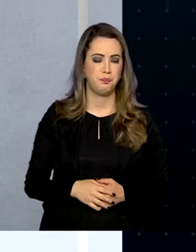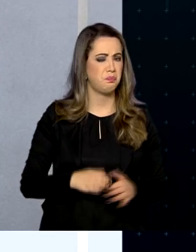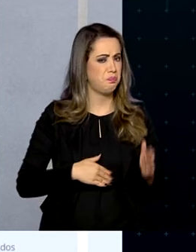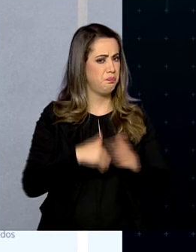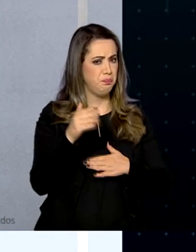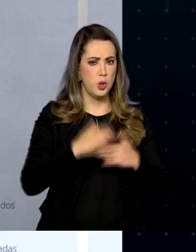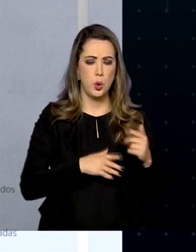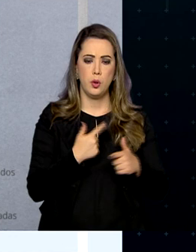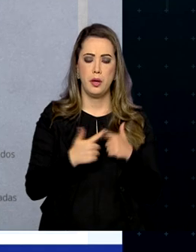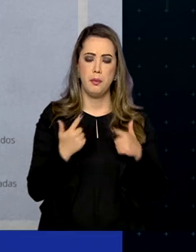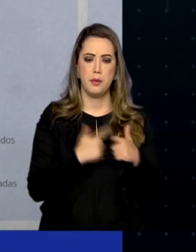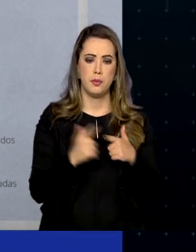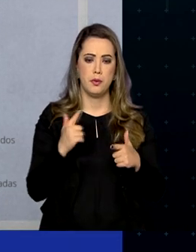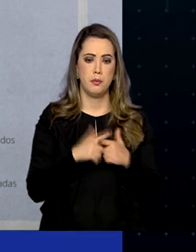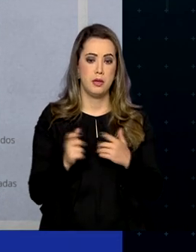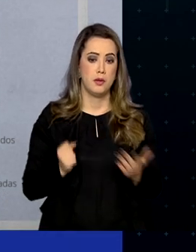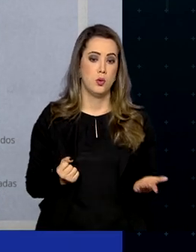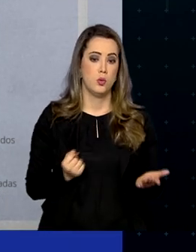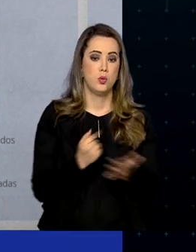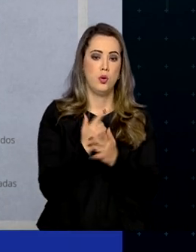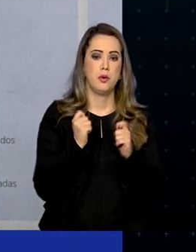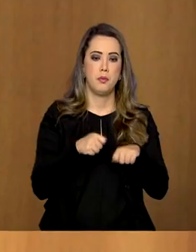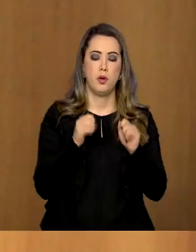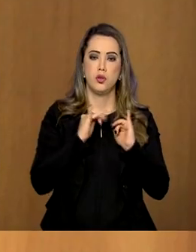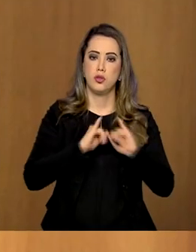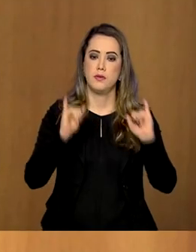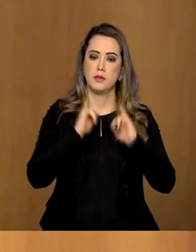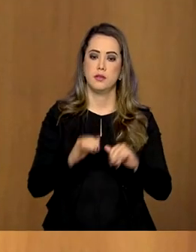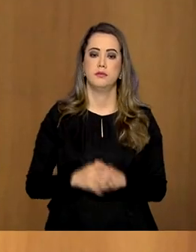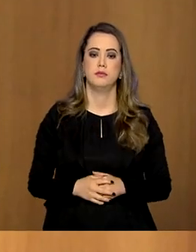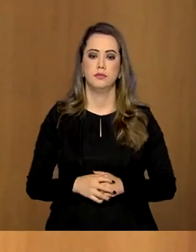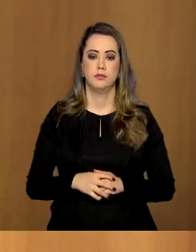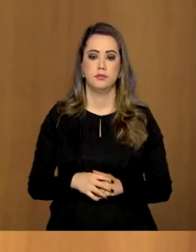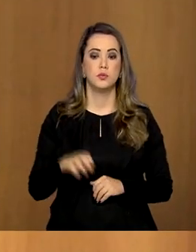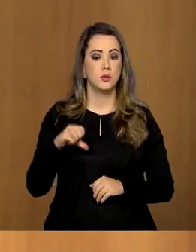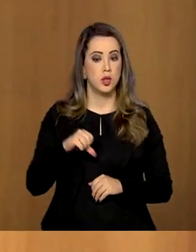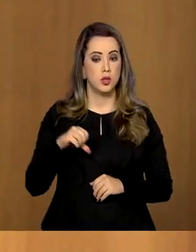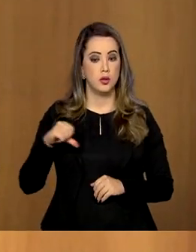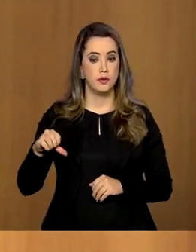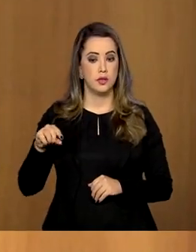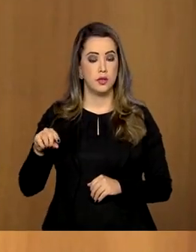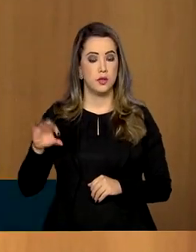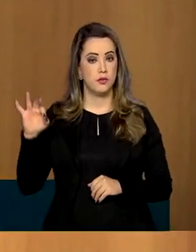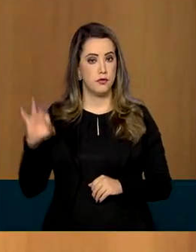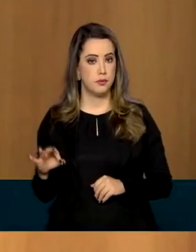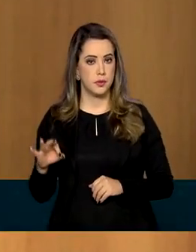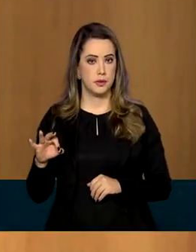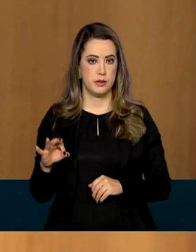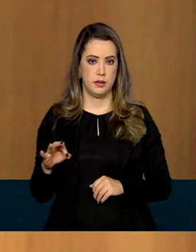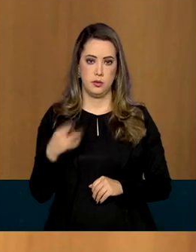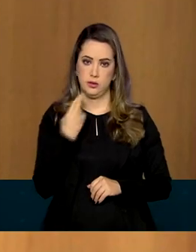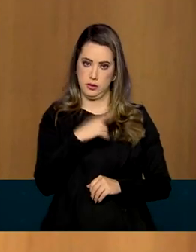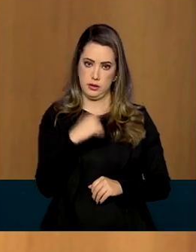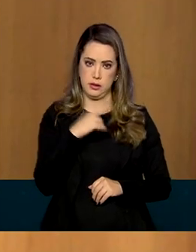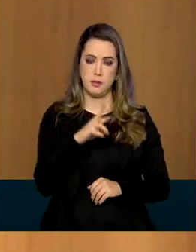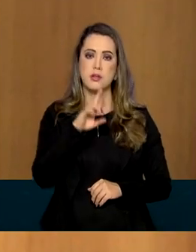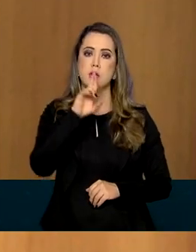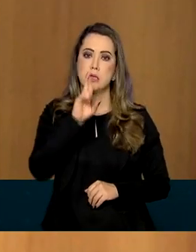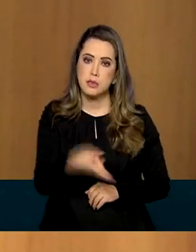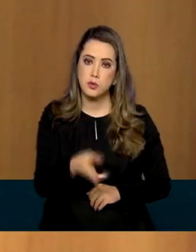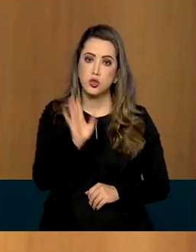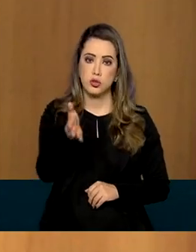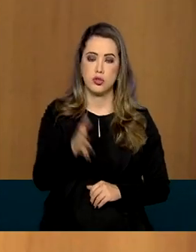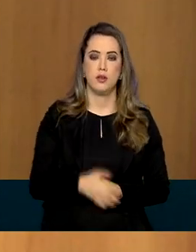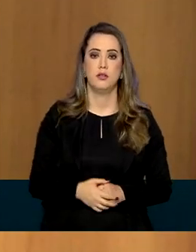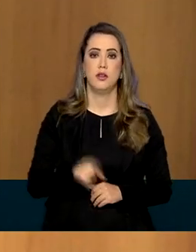tipo de problema com compra pode ser notificado. 99% das reclamações foram respondidas. Isso aqui é